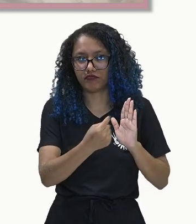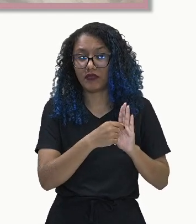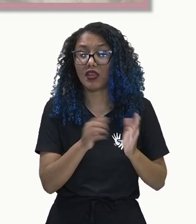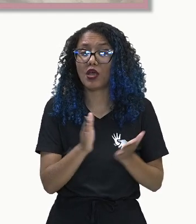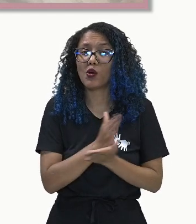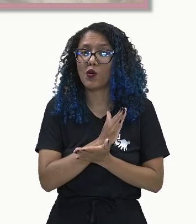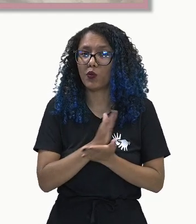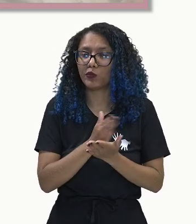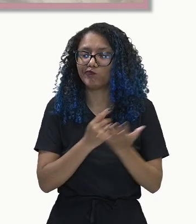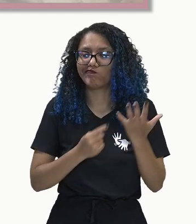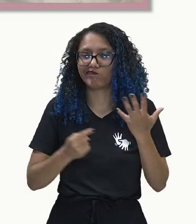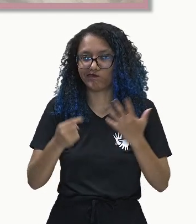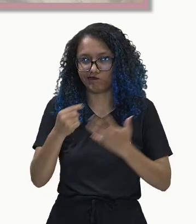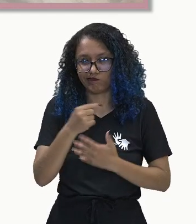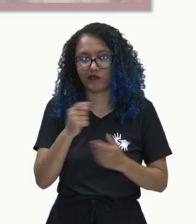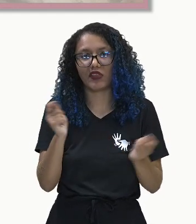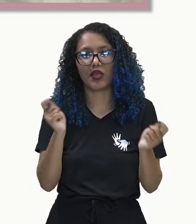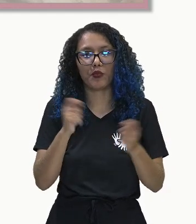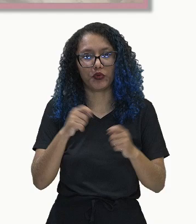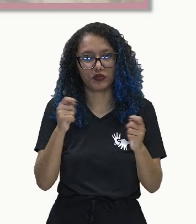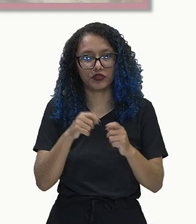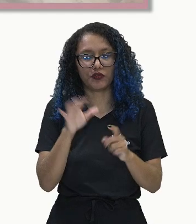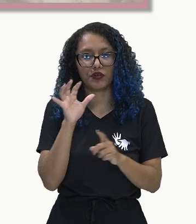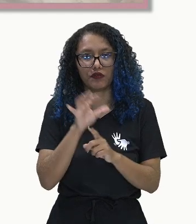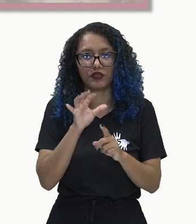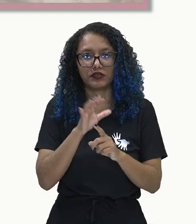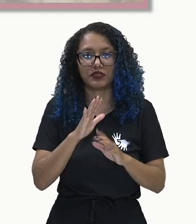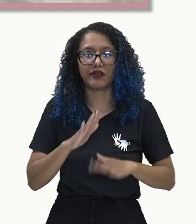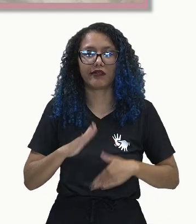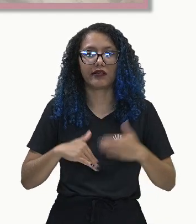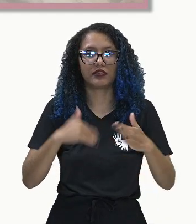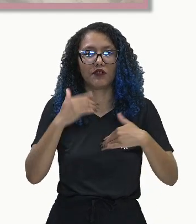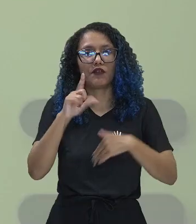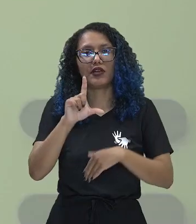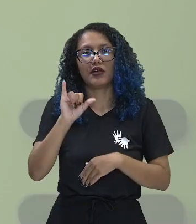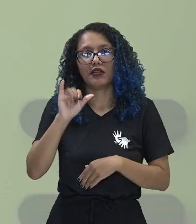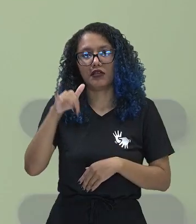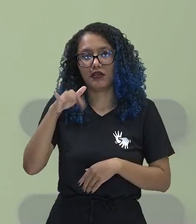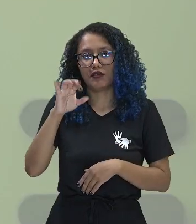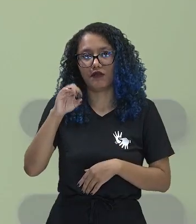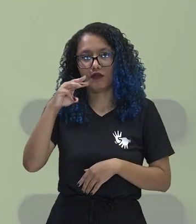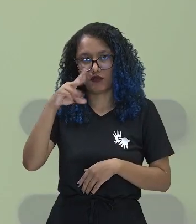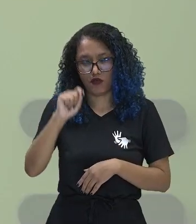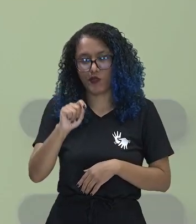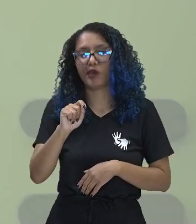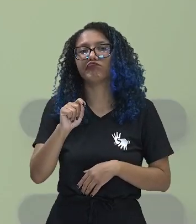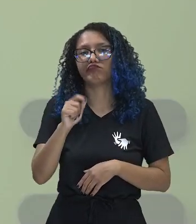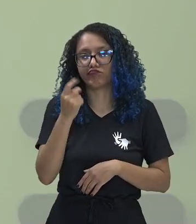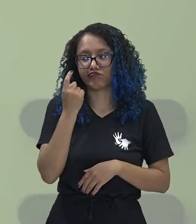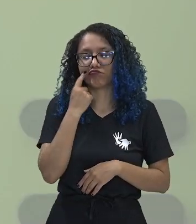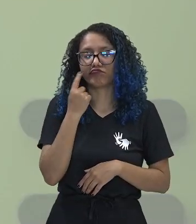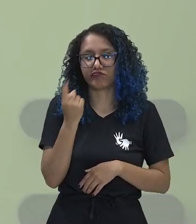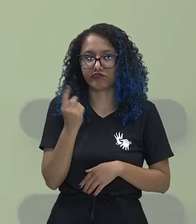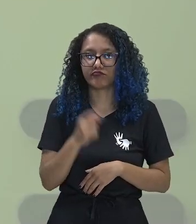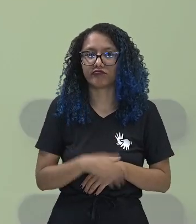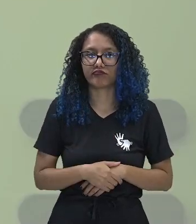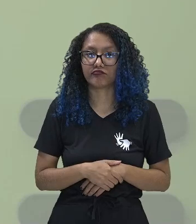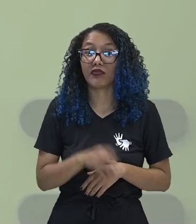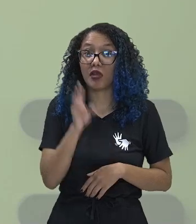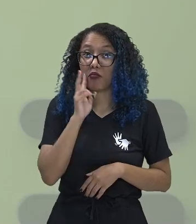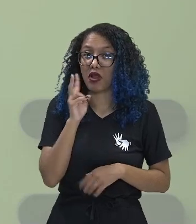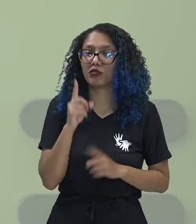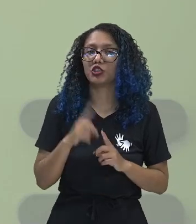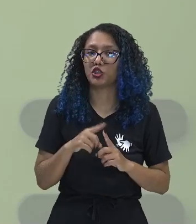desencadear o processo da formação do linfoma. O linfoma é um tipo de câncer, lembrando mais uma vez a